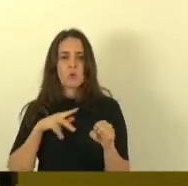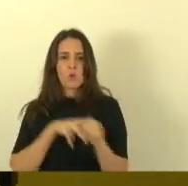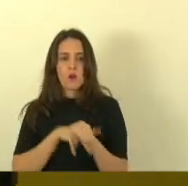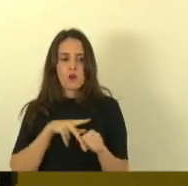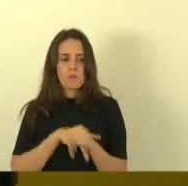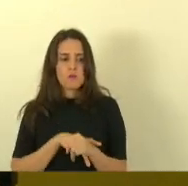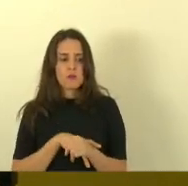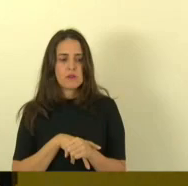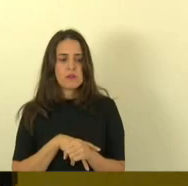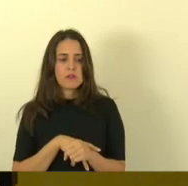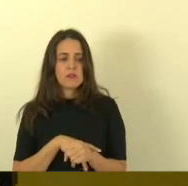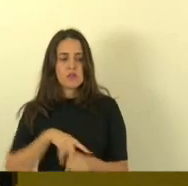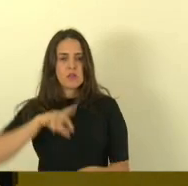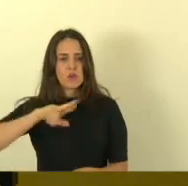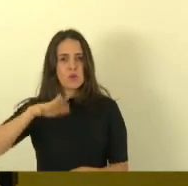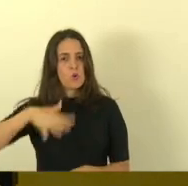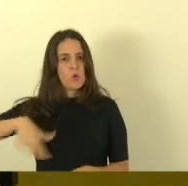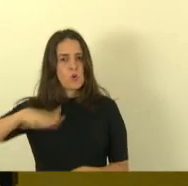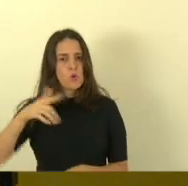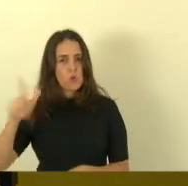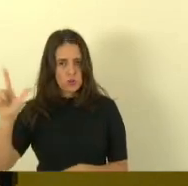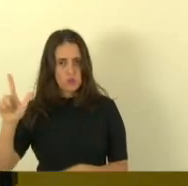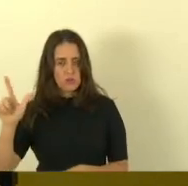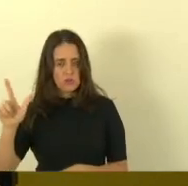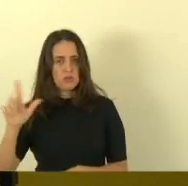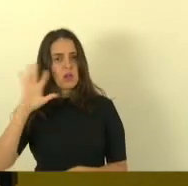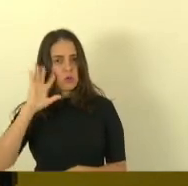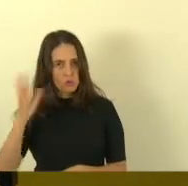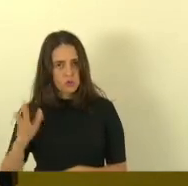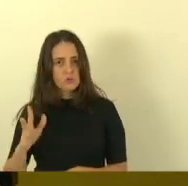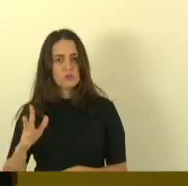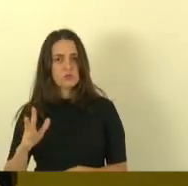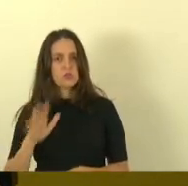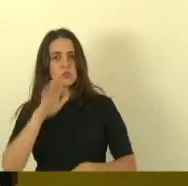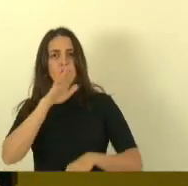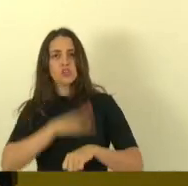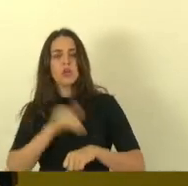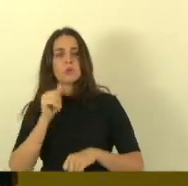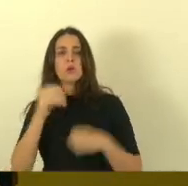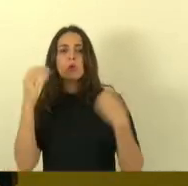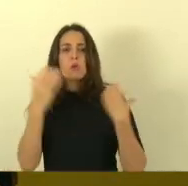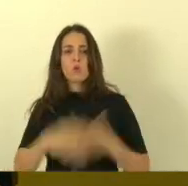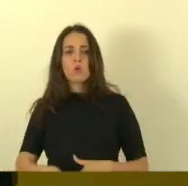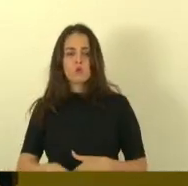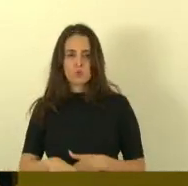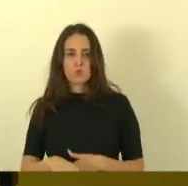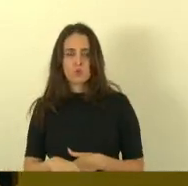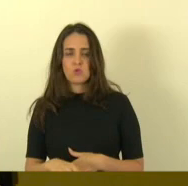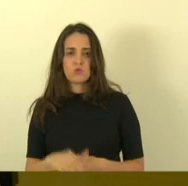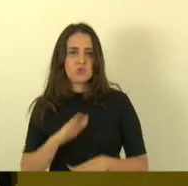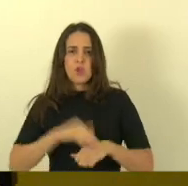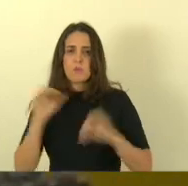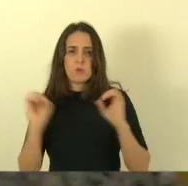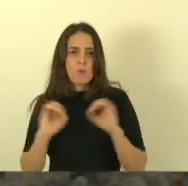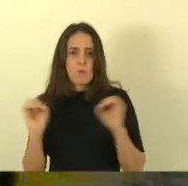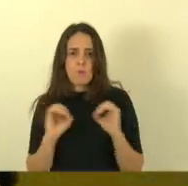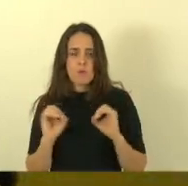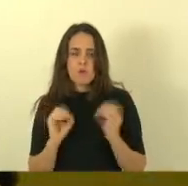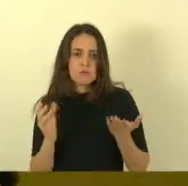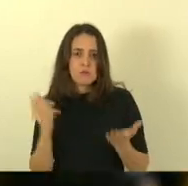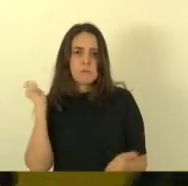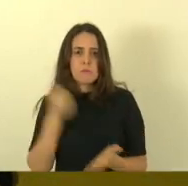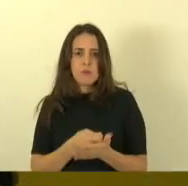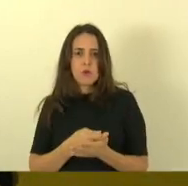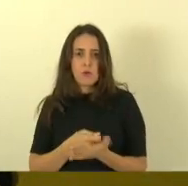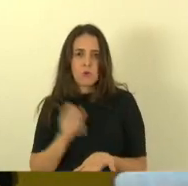necessariamente nesse cargo mas em outros cargos chama para fazer concurso público e nunca é chamado e ali pagou uma